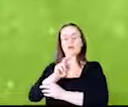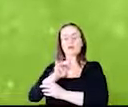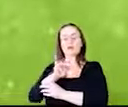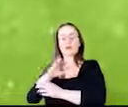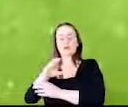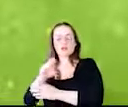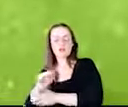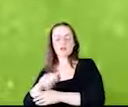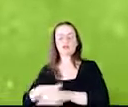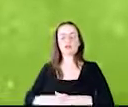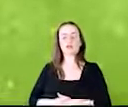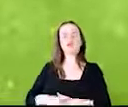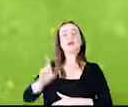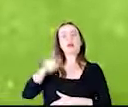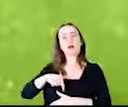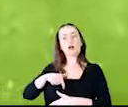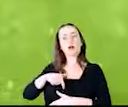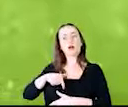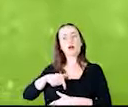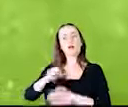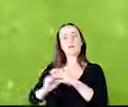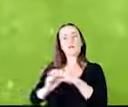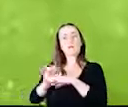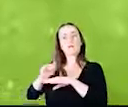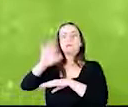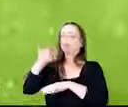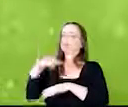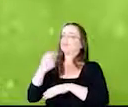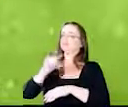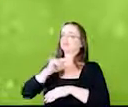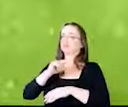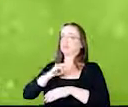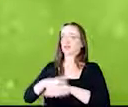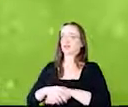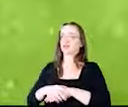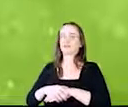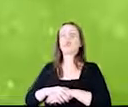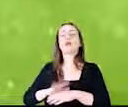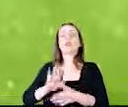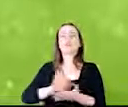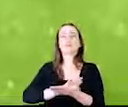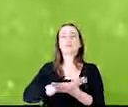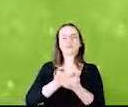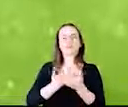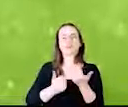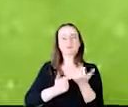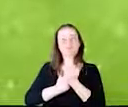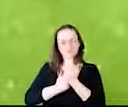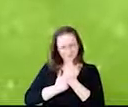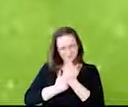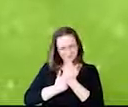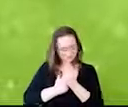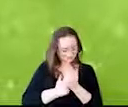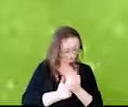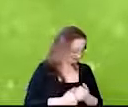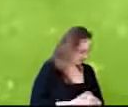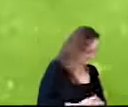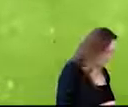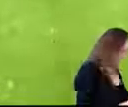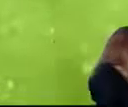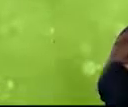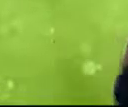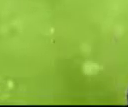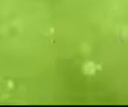é uma das maiores emissões que nós temos de gás de efeito estufa. Principalmente por causa do óxido nitroso. O